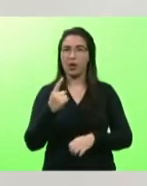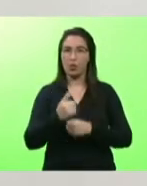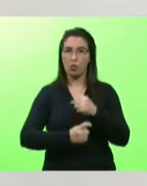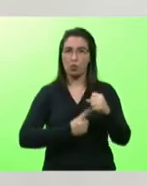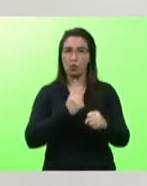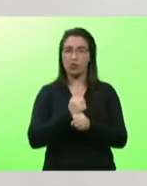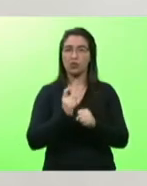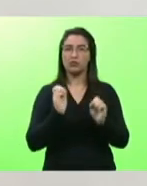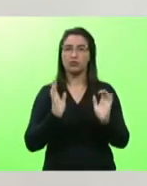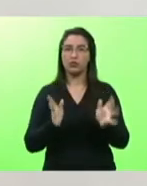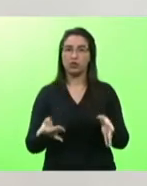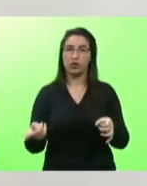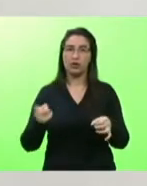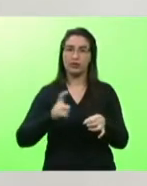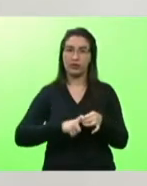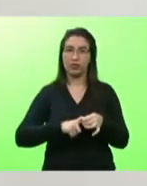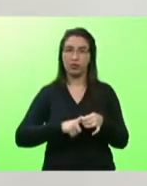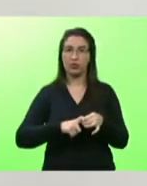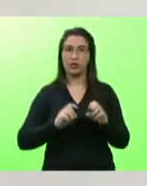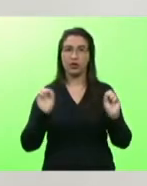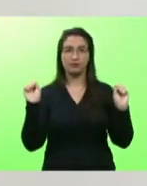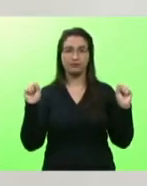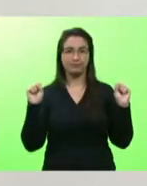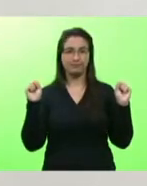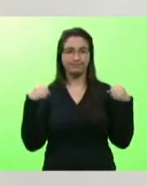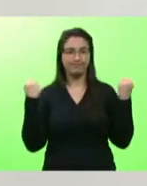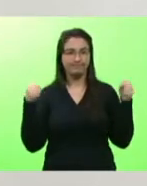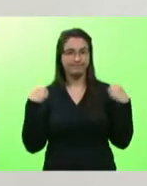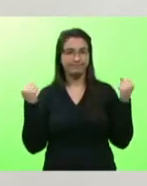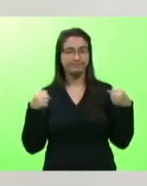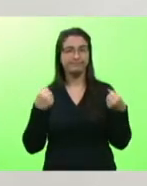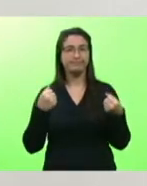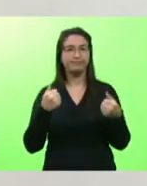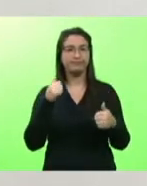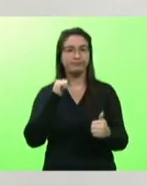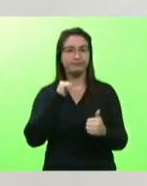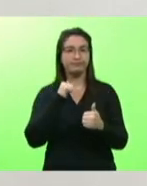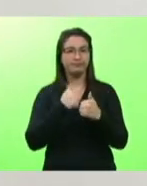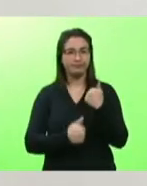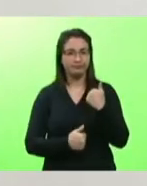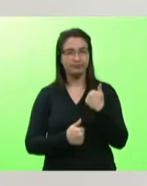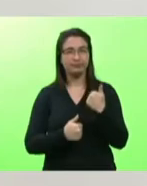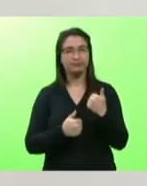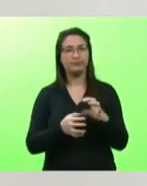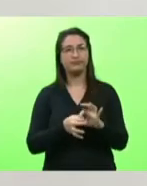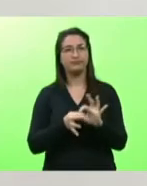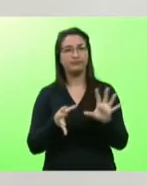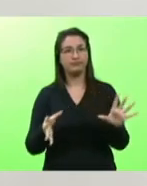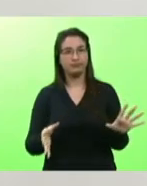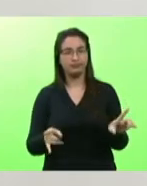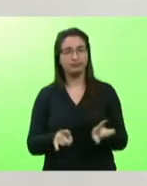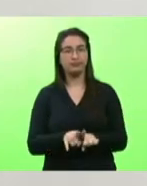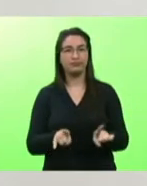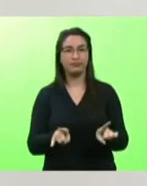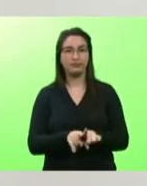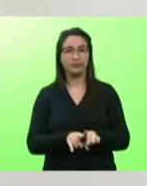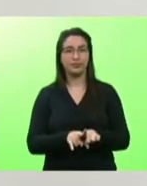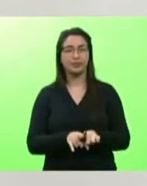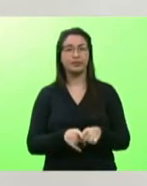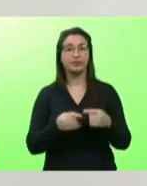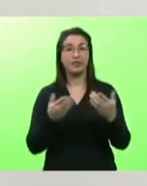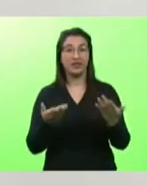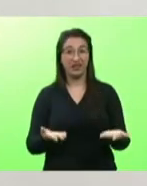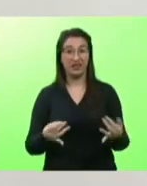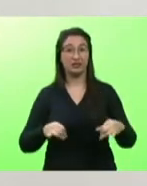atividades físicas dos exercícios físicos da liberação do esporte aqui em Santa Catarina um segmento que sofreu muito